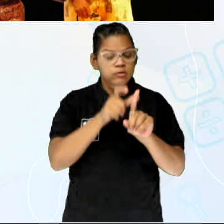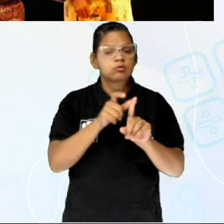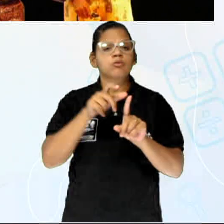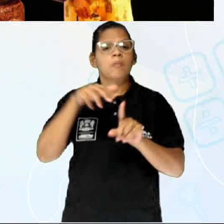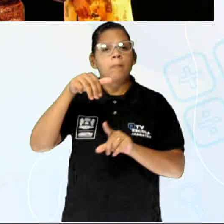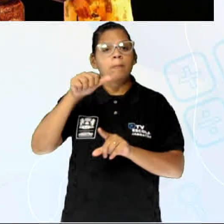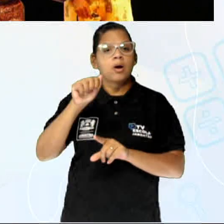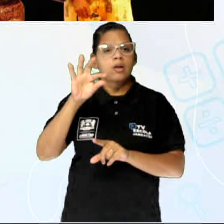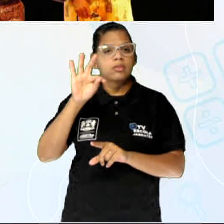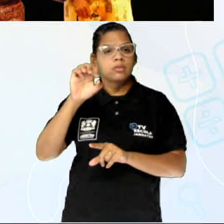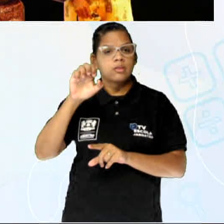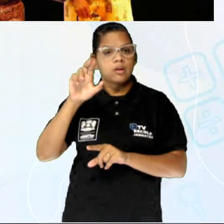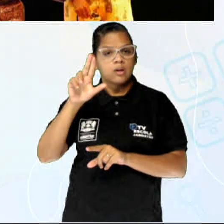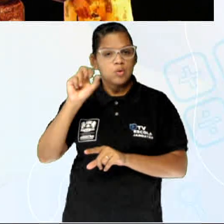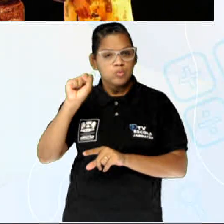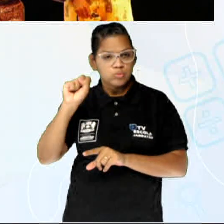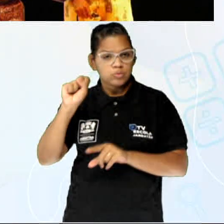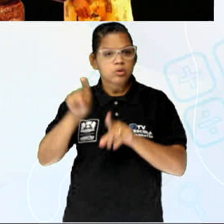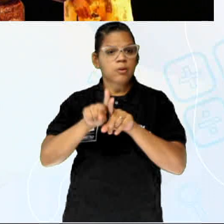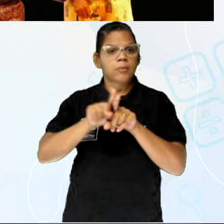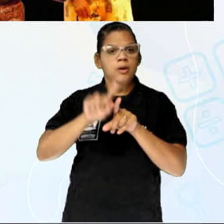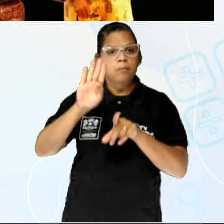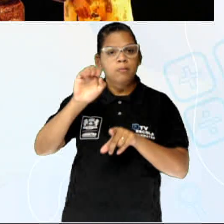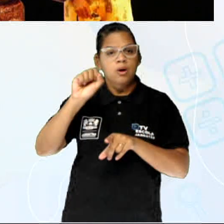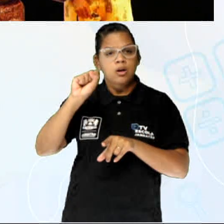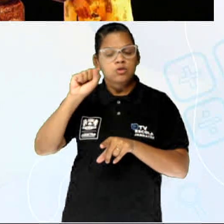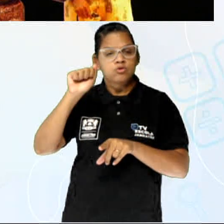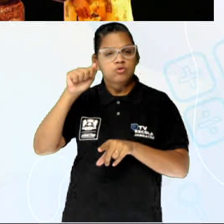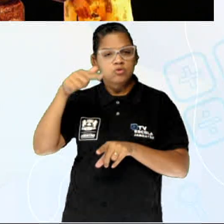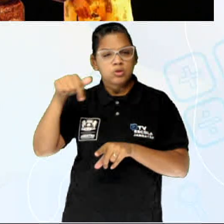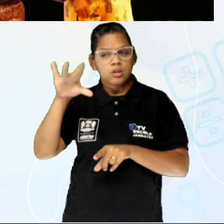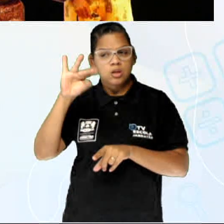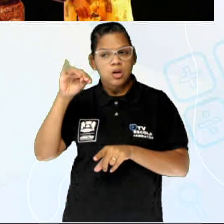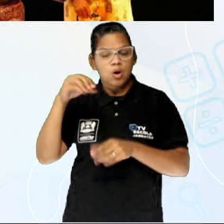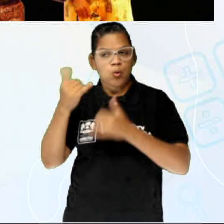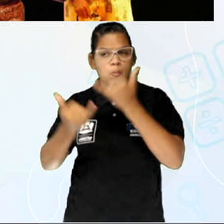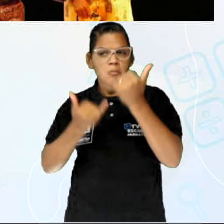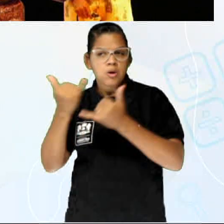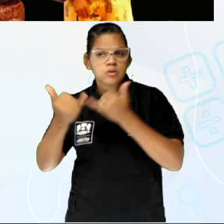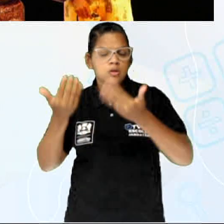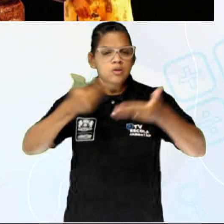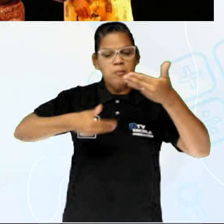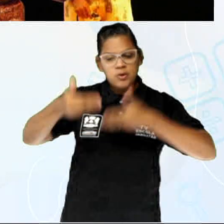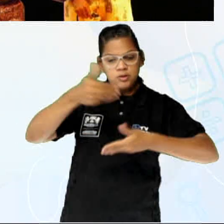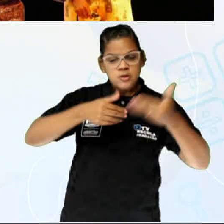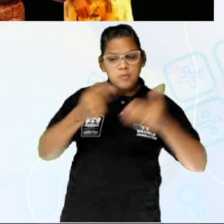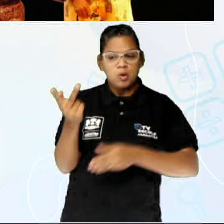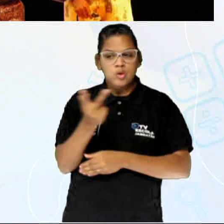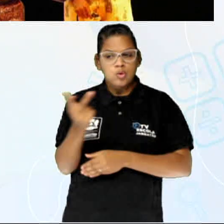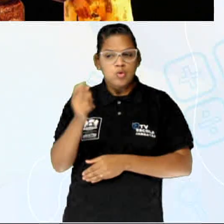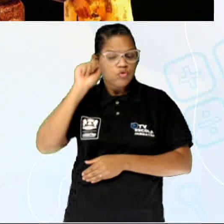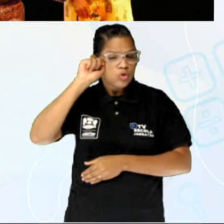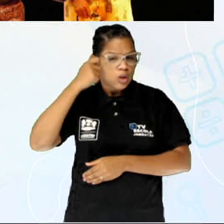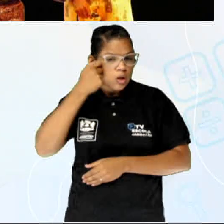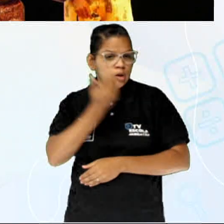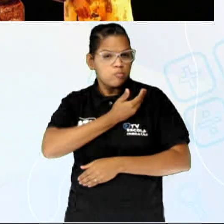Bastião, que participam do início ao fim da brincadeira, são dois negros, amigos, que dividem a mesma